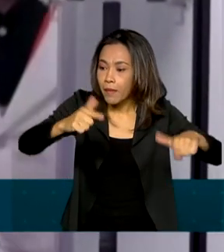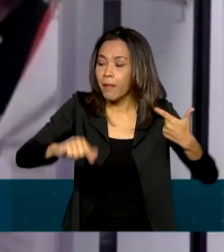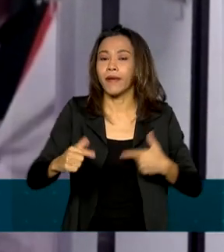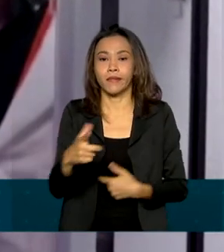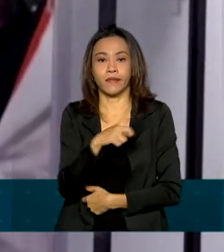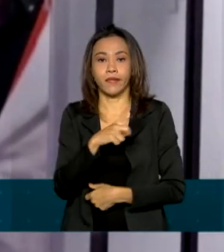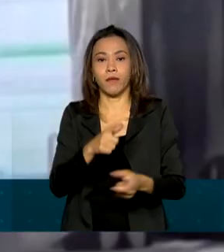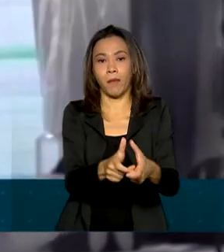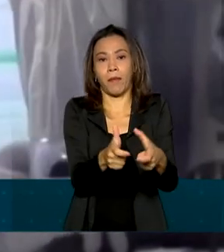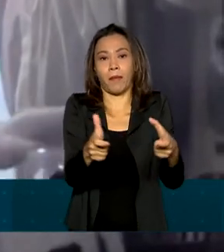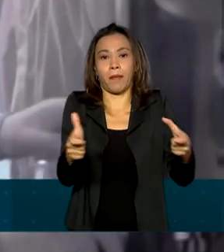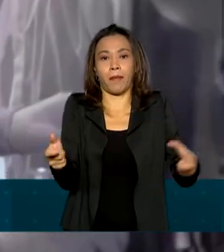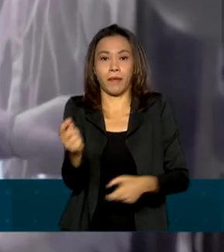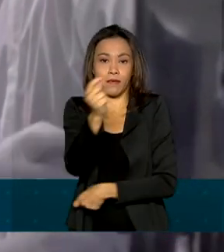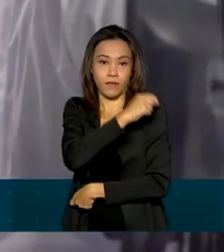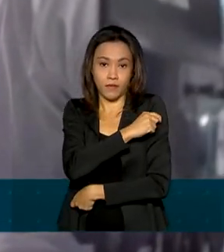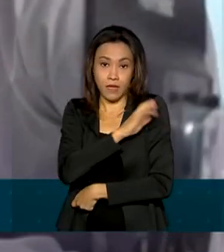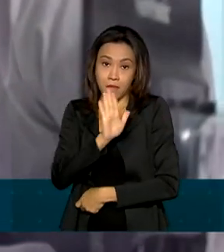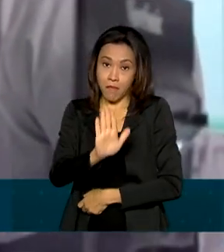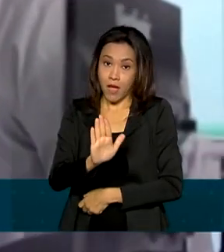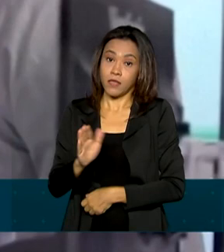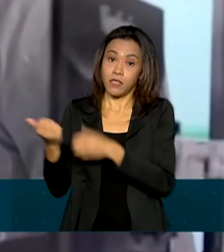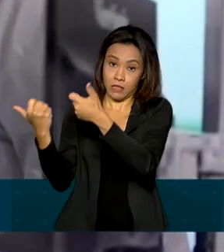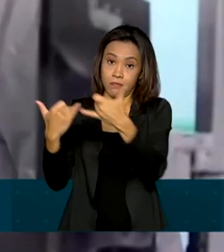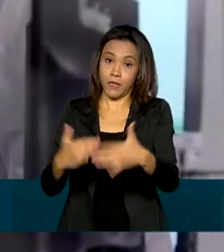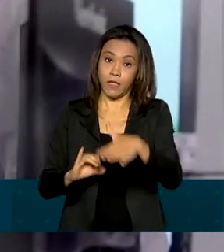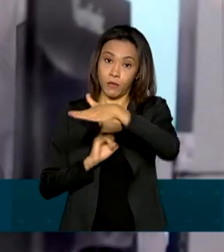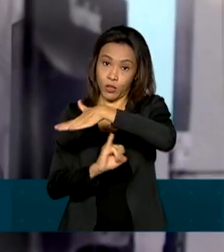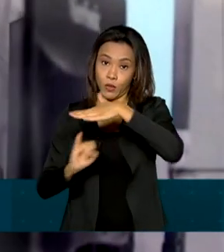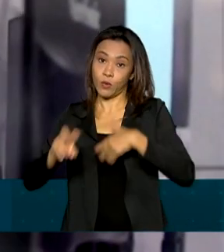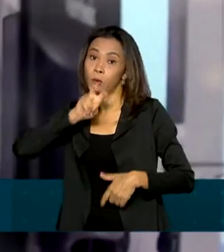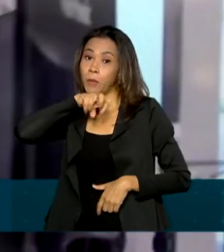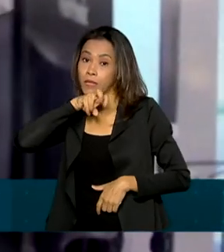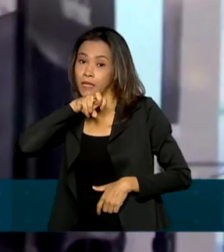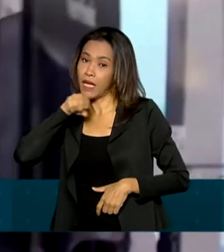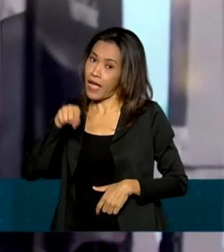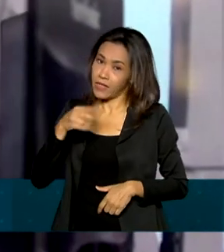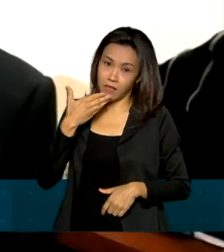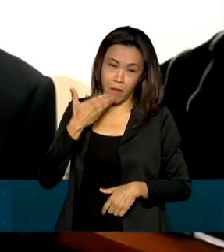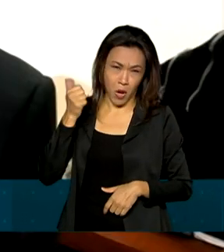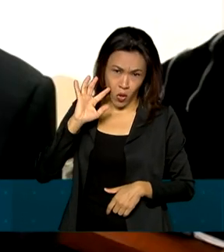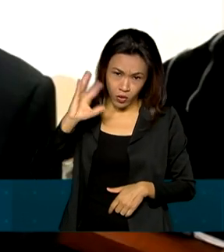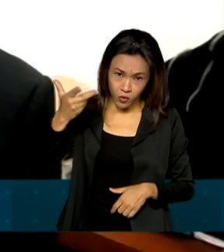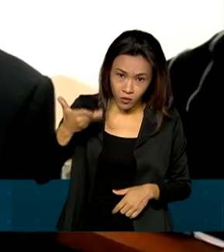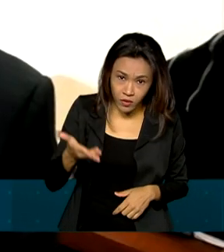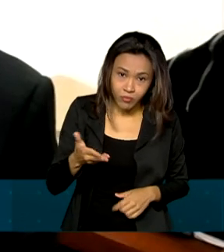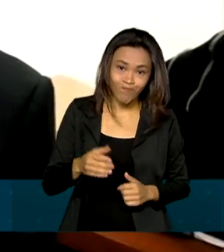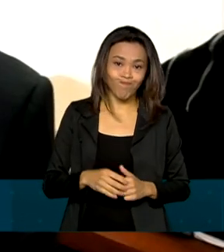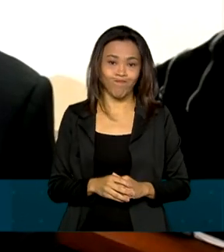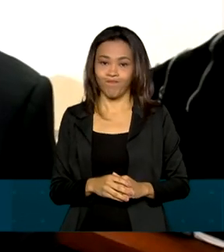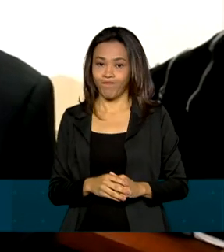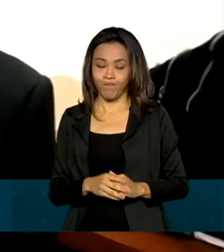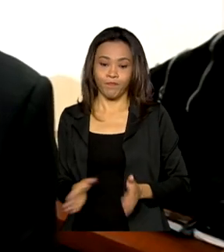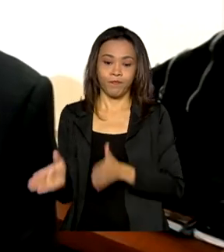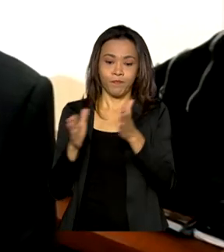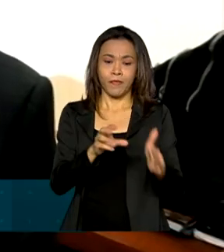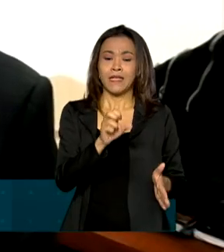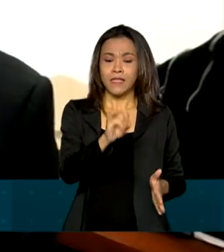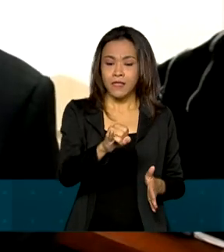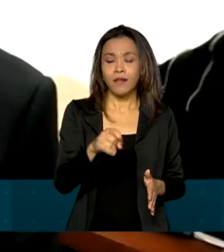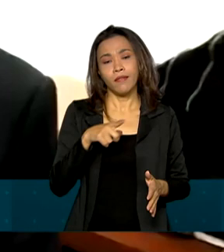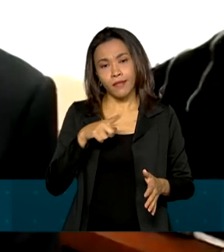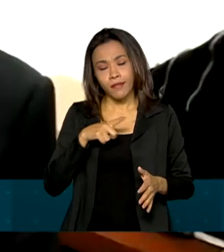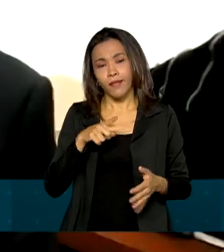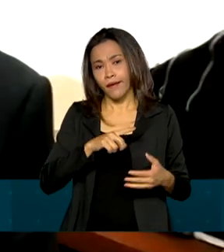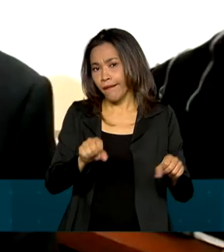imunizantes. Mas segundo o Instituto Butantan, essa não seria a melhor solução. Mesmo se ocorresse quebra de patentes,